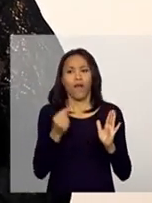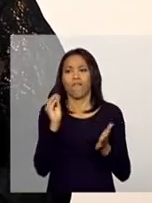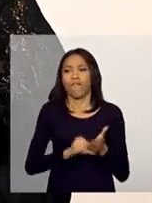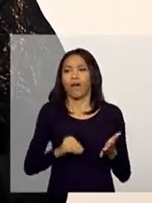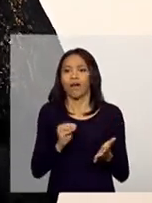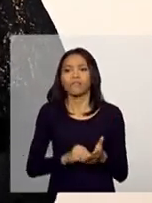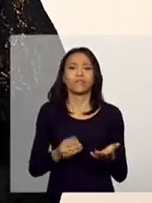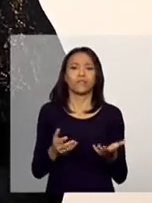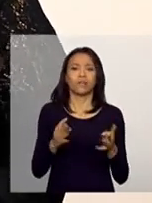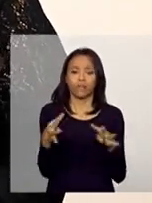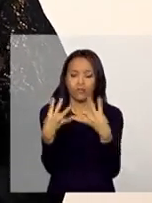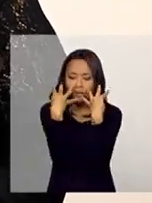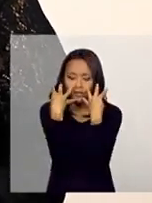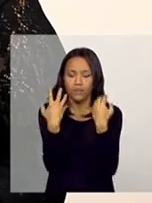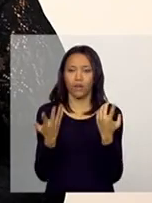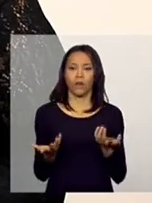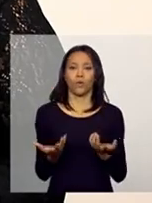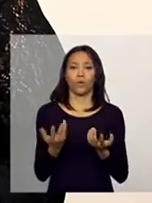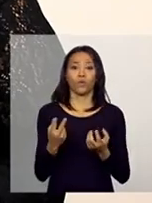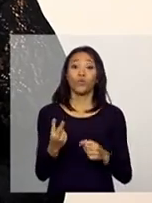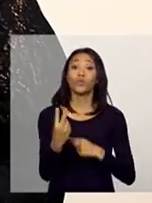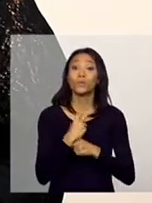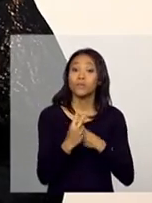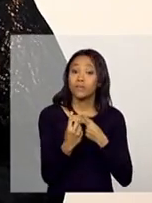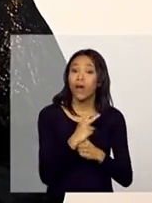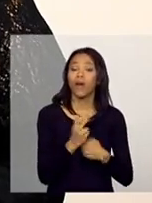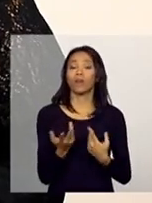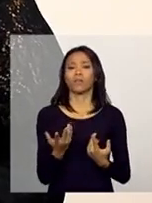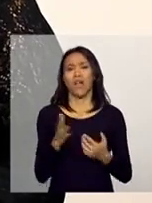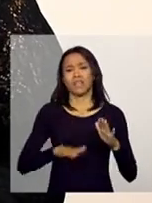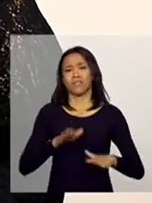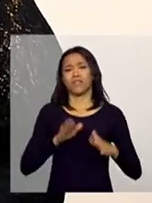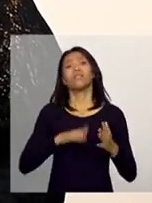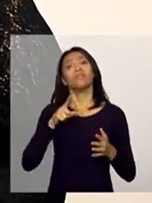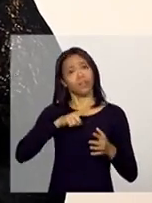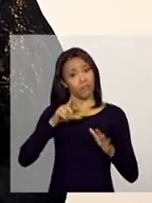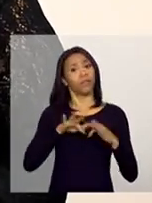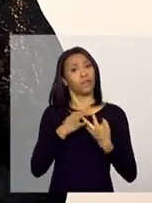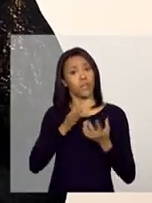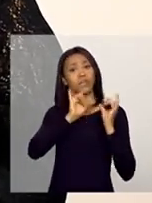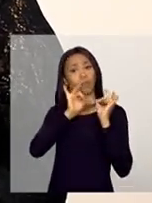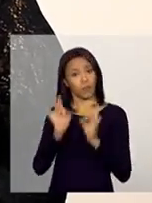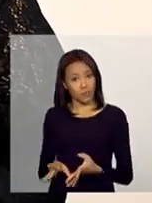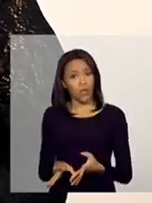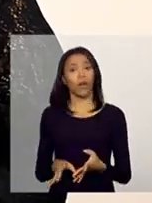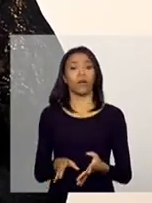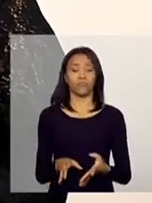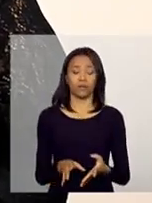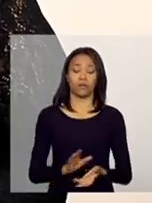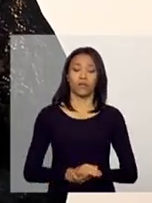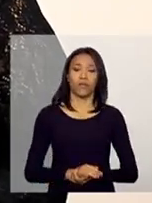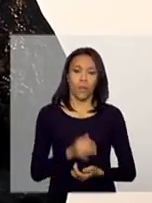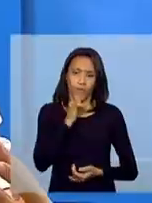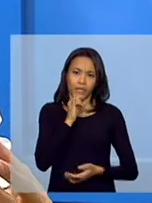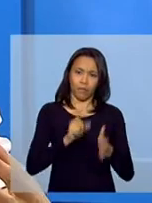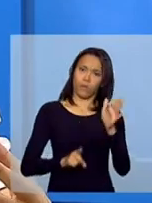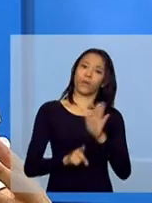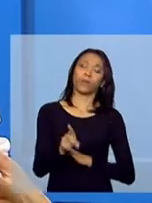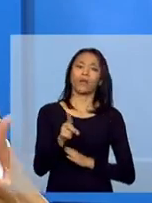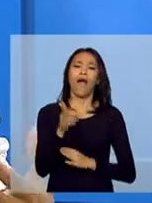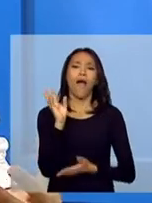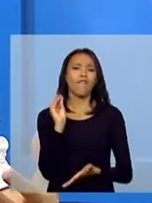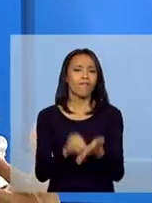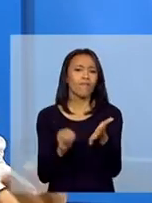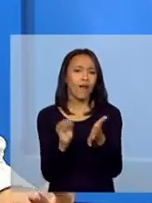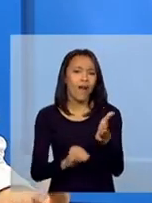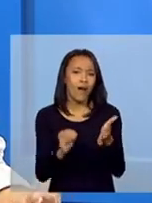atenção, do cuidado, muitas vezes o abandono, às vezes a negligência. Então, quer dizer que, por exemplo, a falta dessa